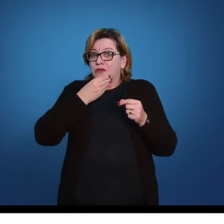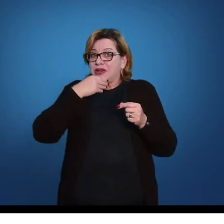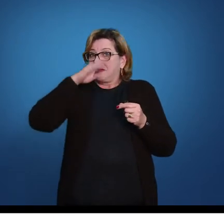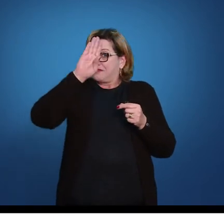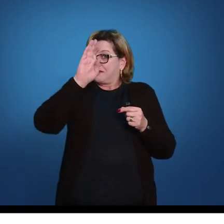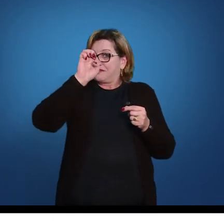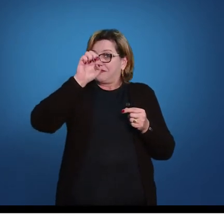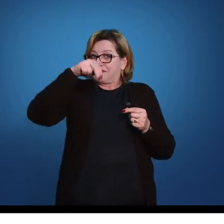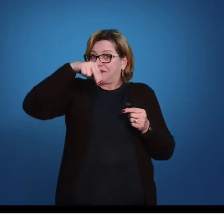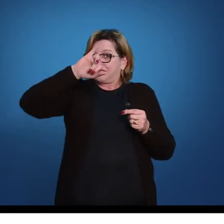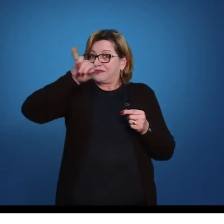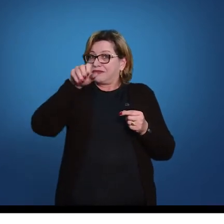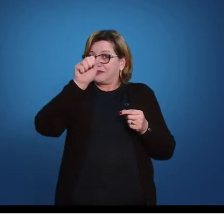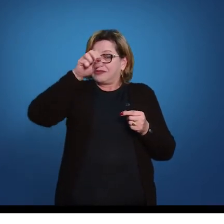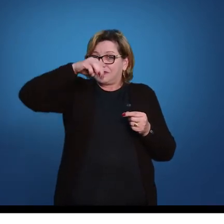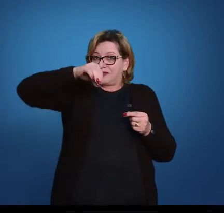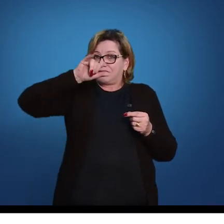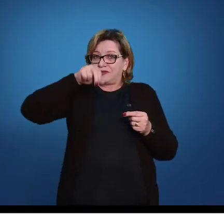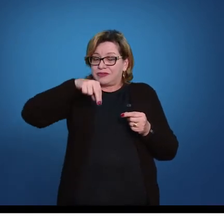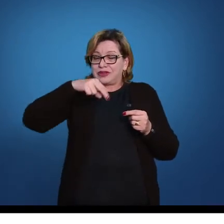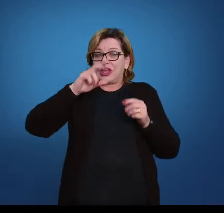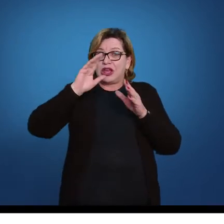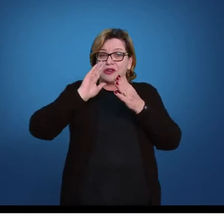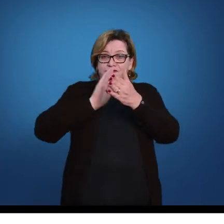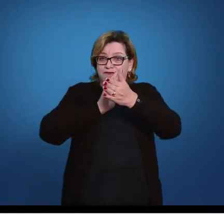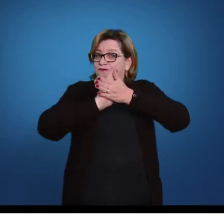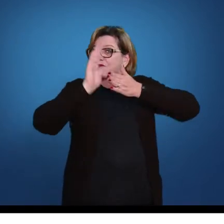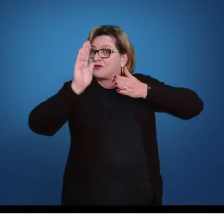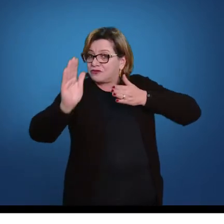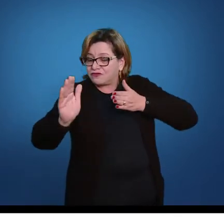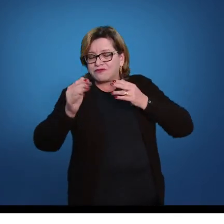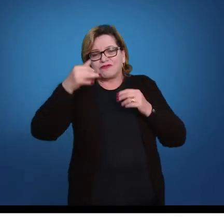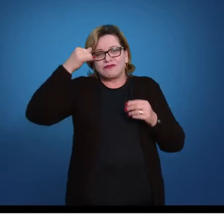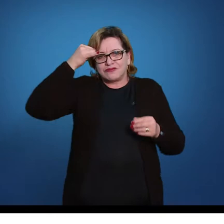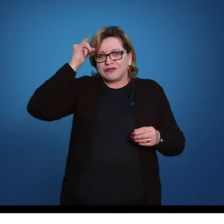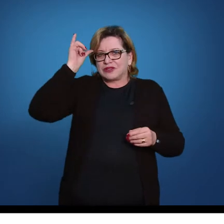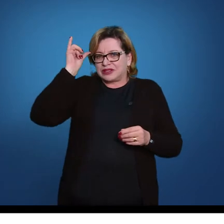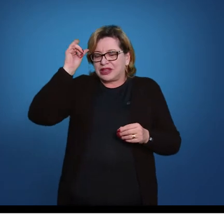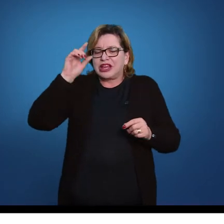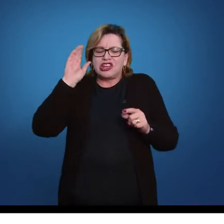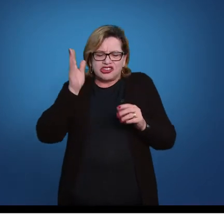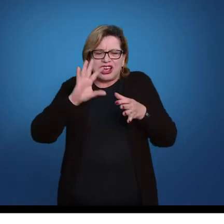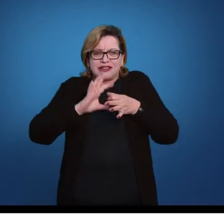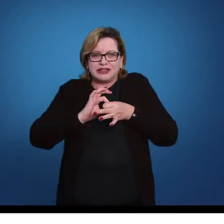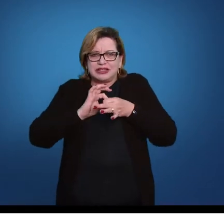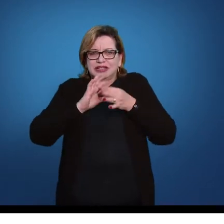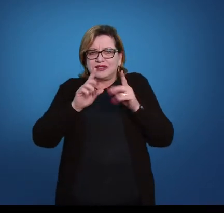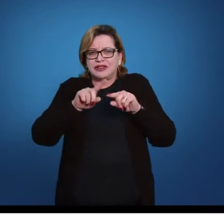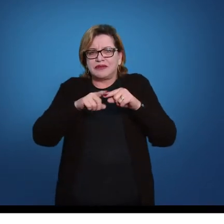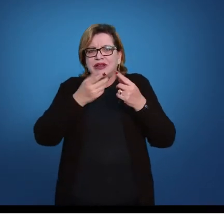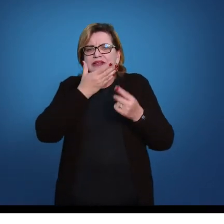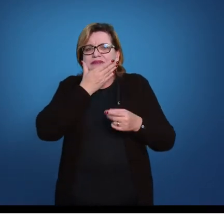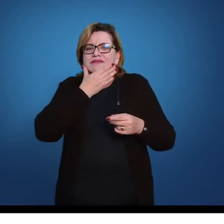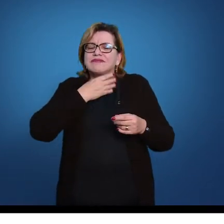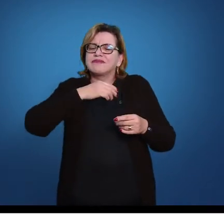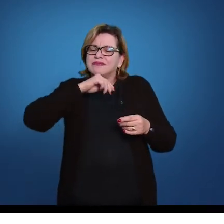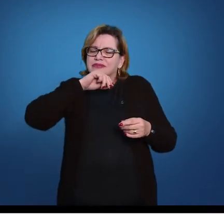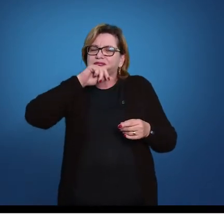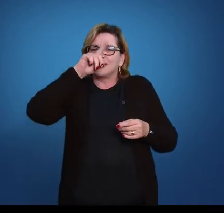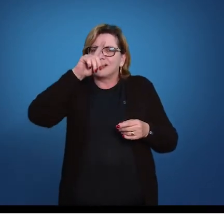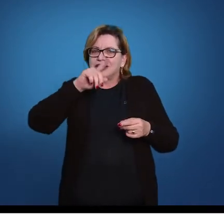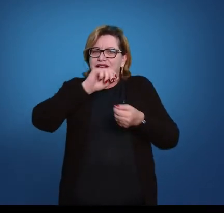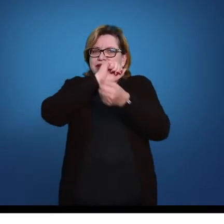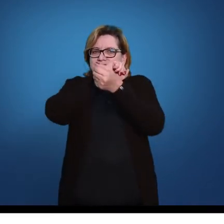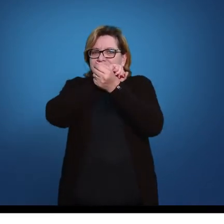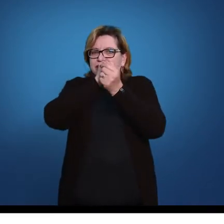fazenda em que era filho de escravos. Na verdade, ele já nasceu liberto, mas o seu pai era um